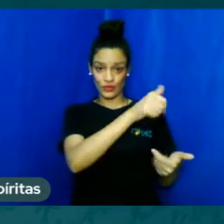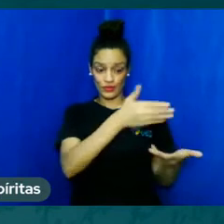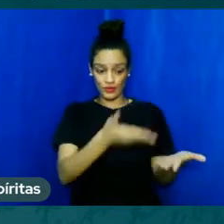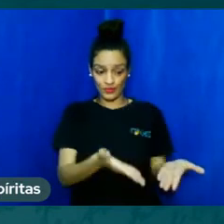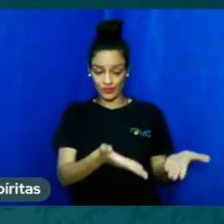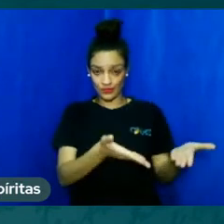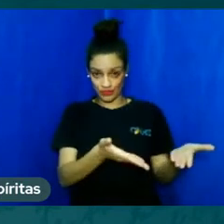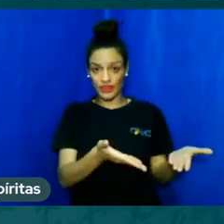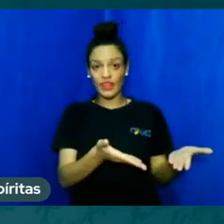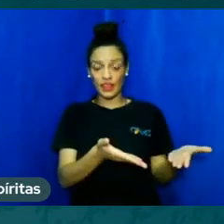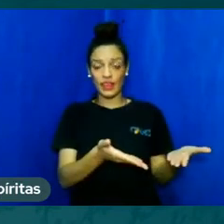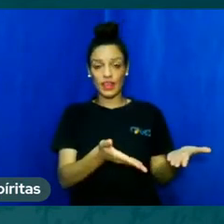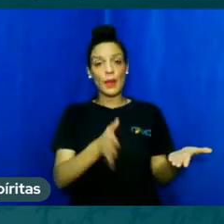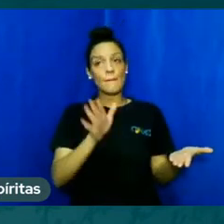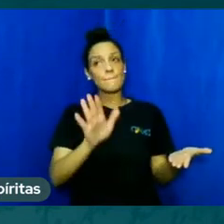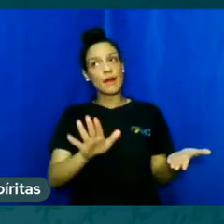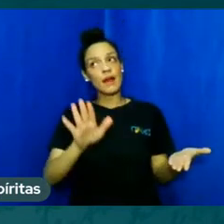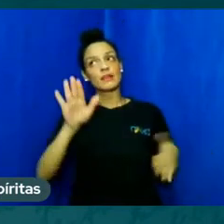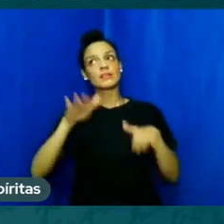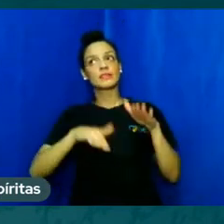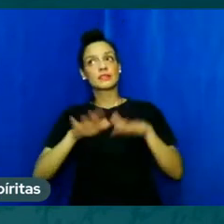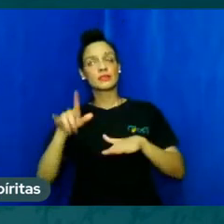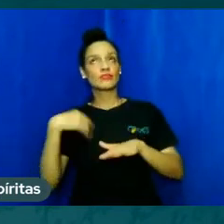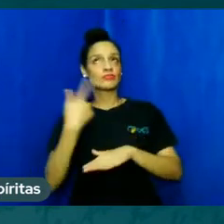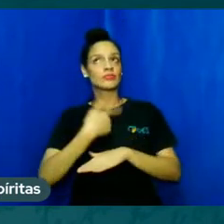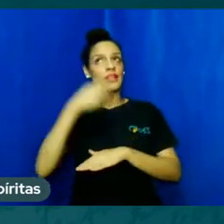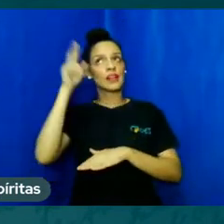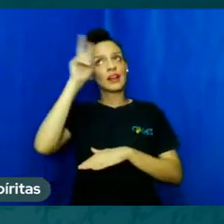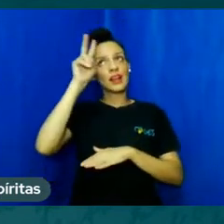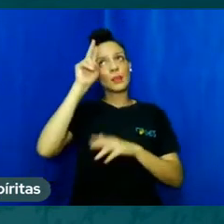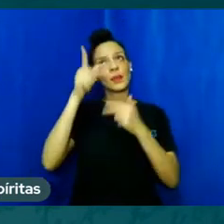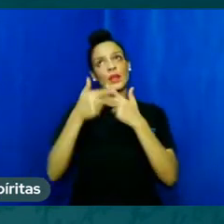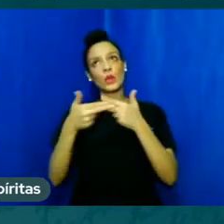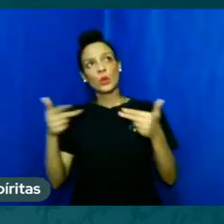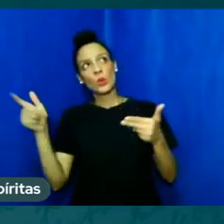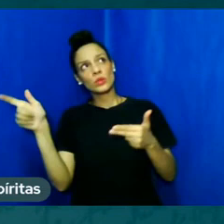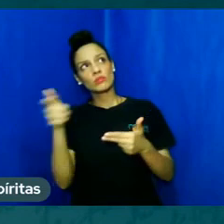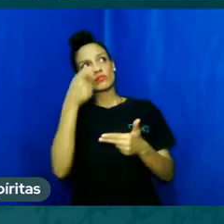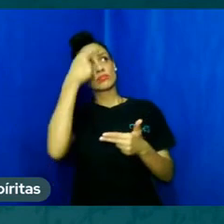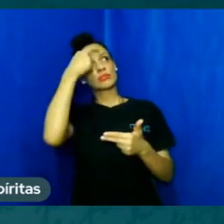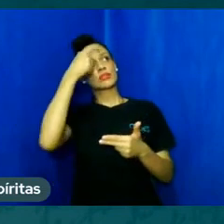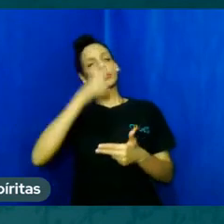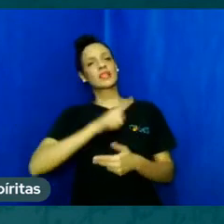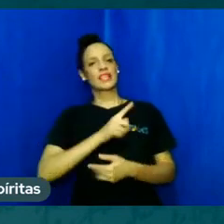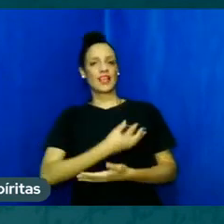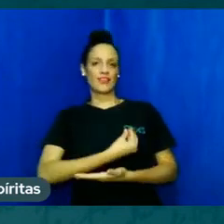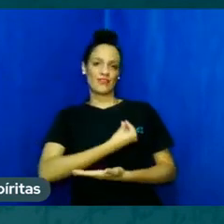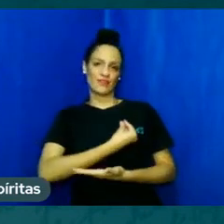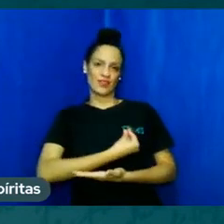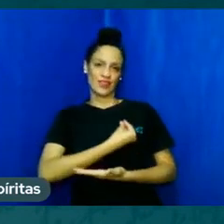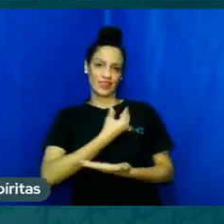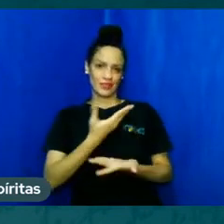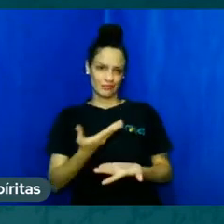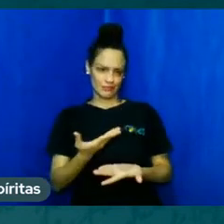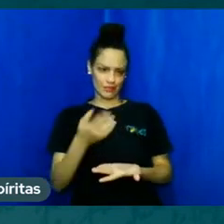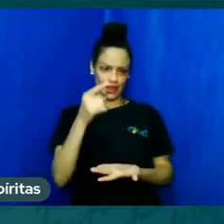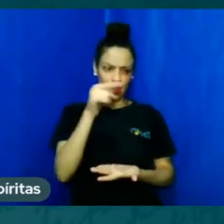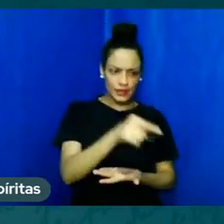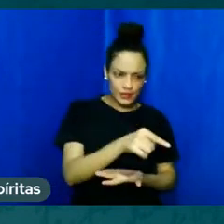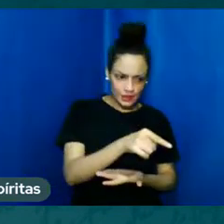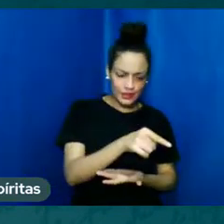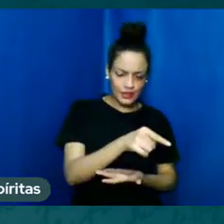lembranças conscientemente desta existência. Quantas outras lembranças inconscientes